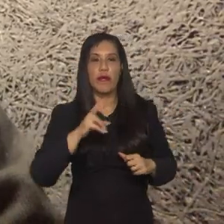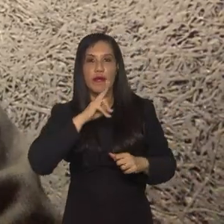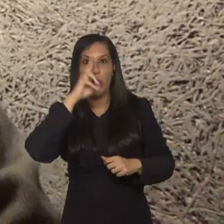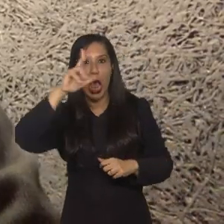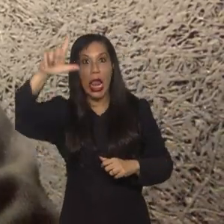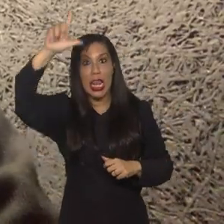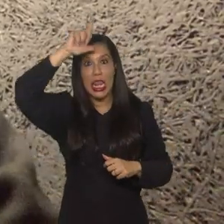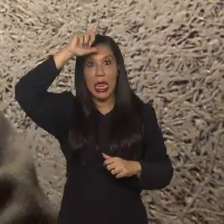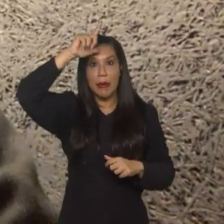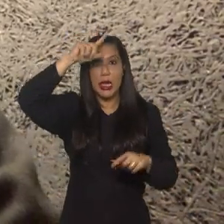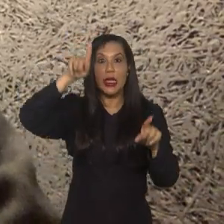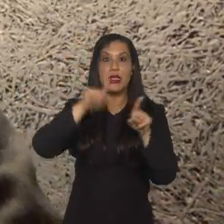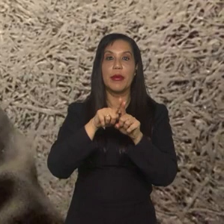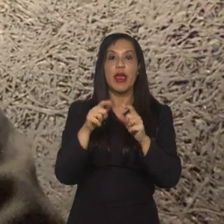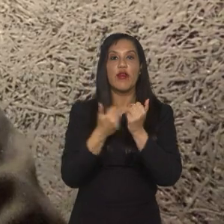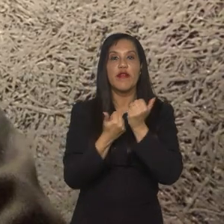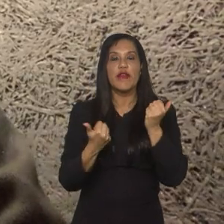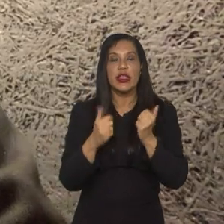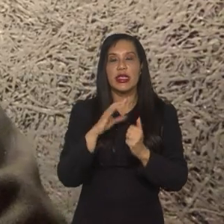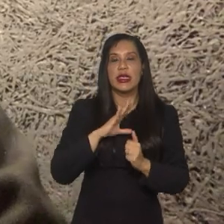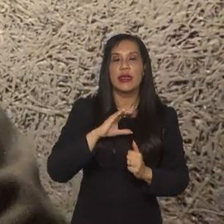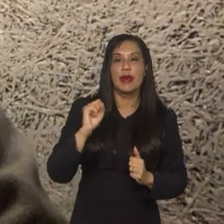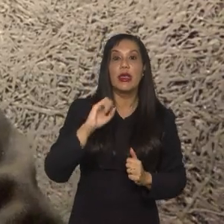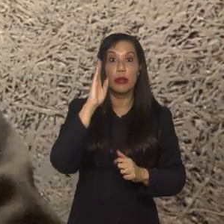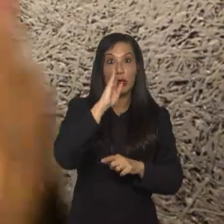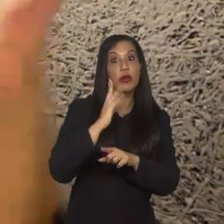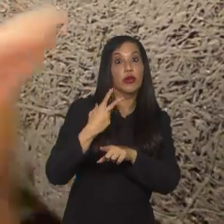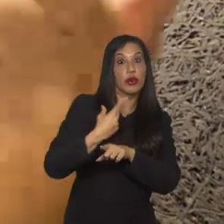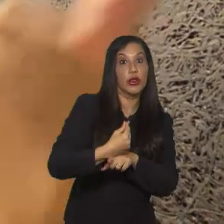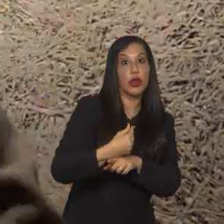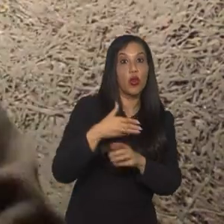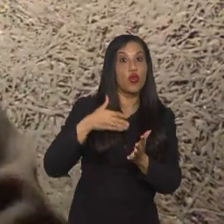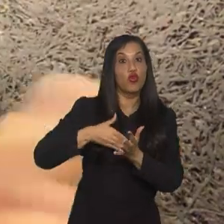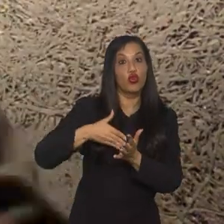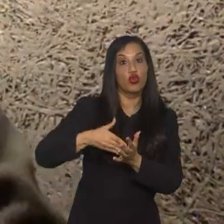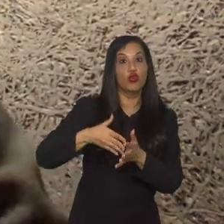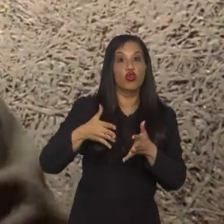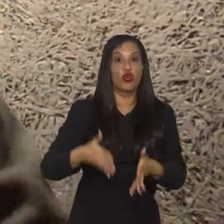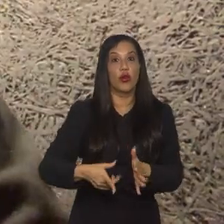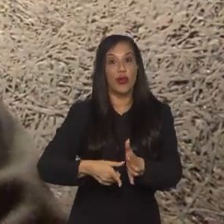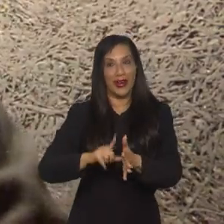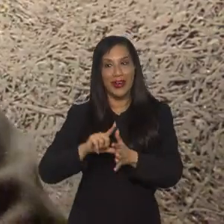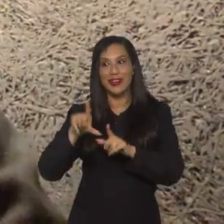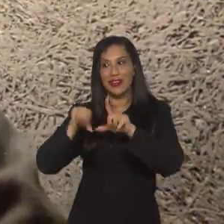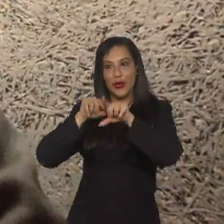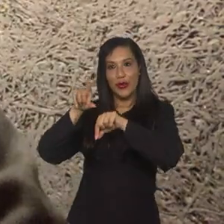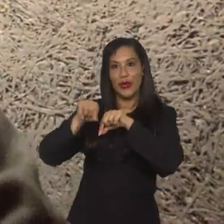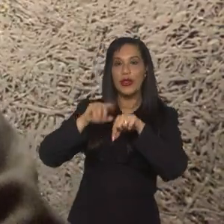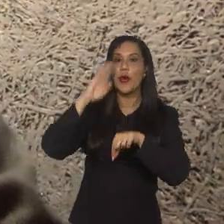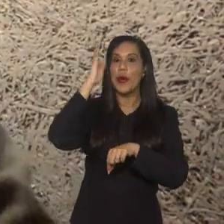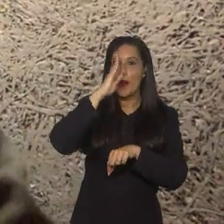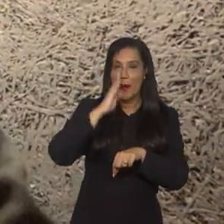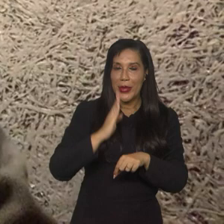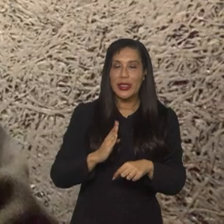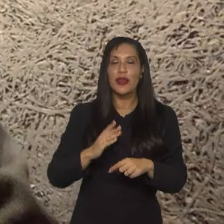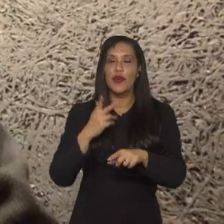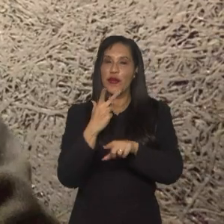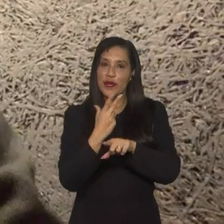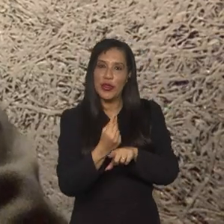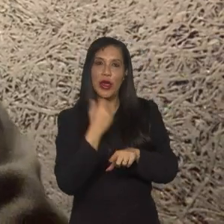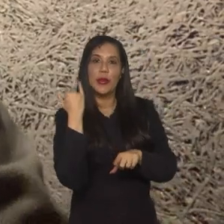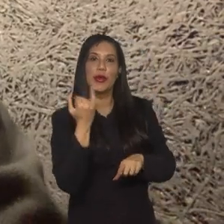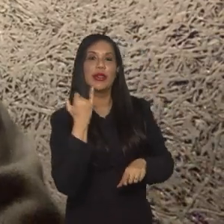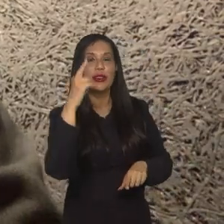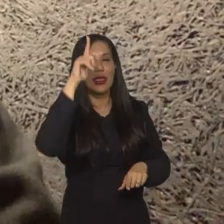Alemanha, que foi vice-europeia, e de quem o Brasil venceu, inclusive, né? O último jogo, antes dessa convocação, Brasil conquistou uma vitória importante sobre as